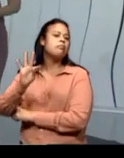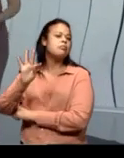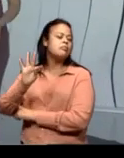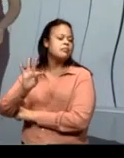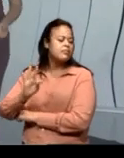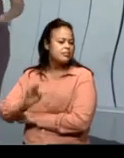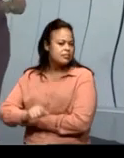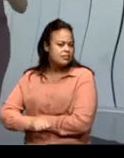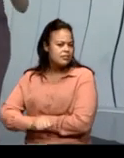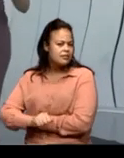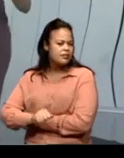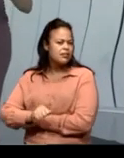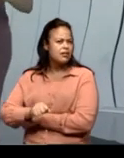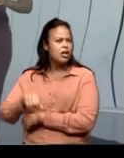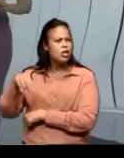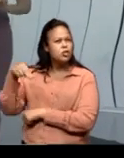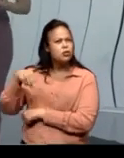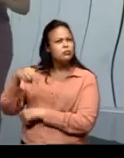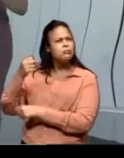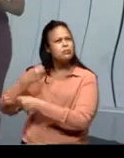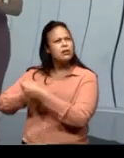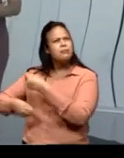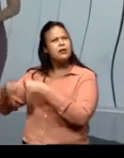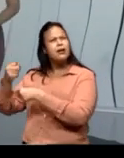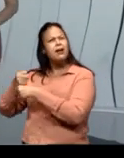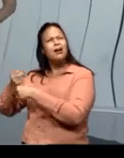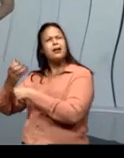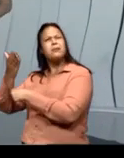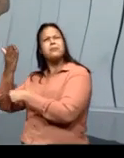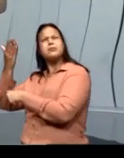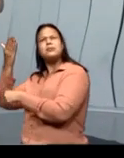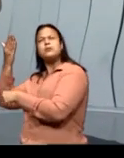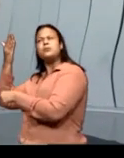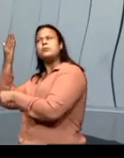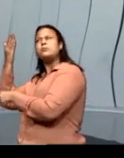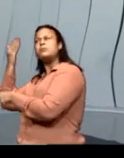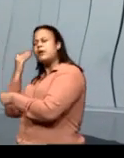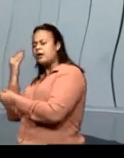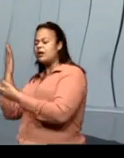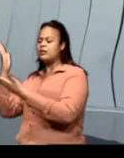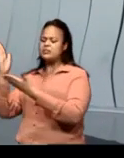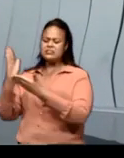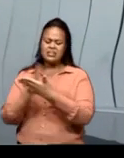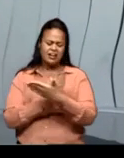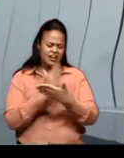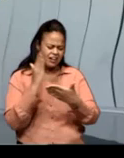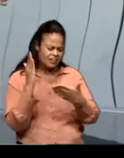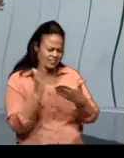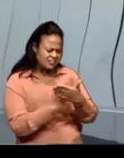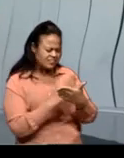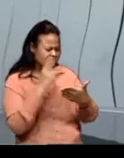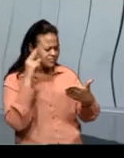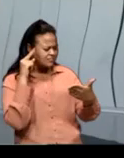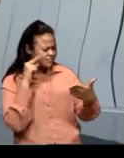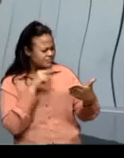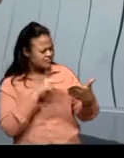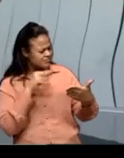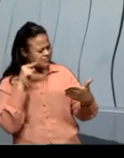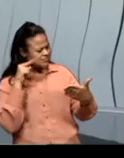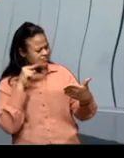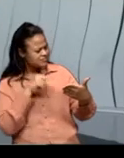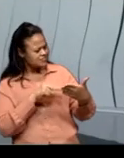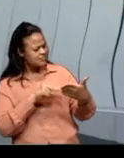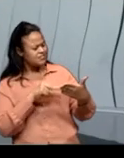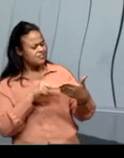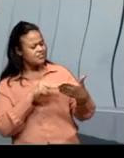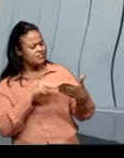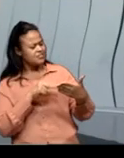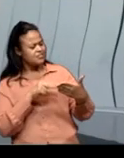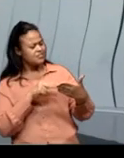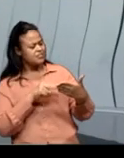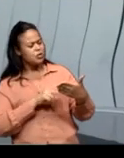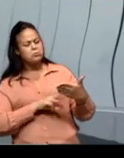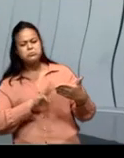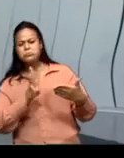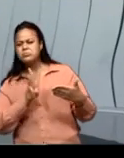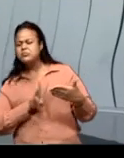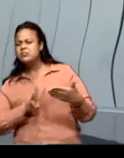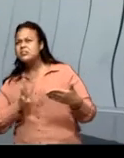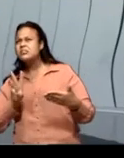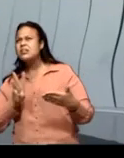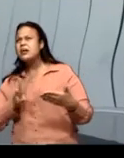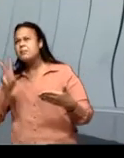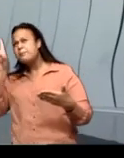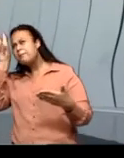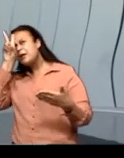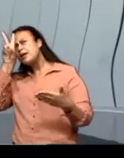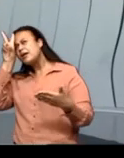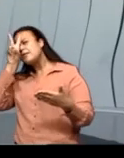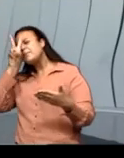passado, aí nós vamos ter que ir lá na revista ou nesse portal, no site, para a